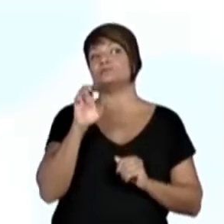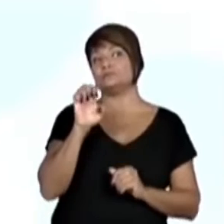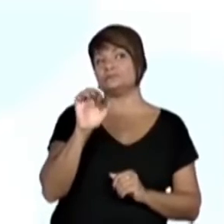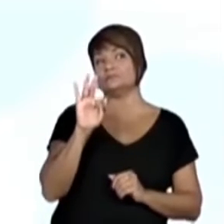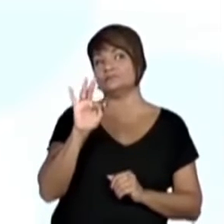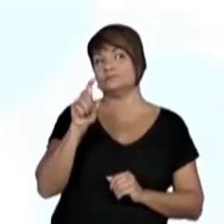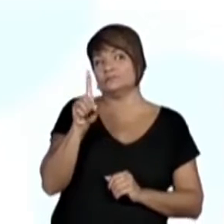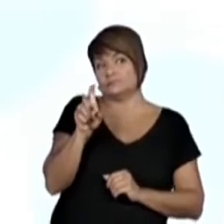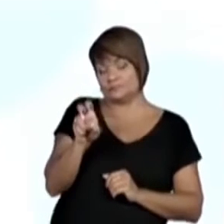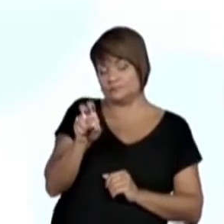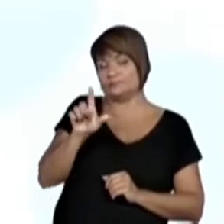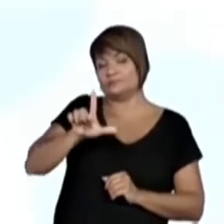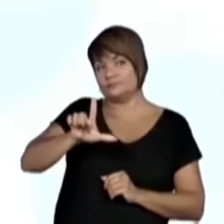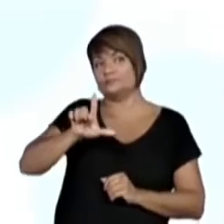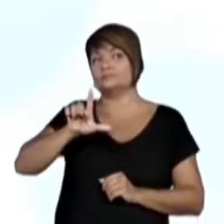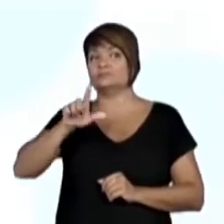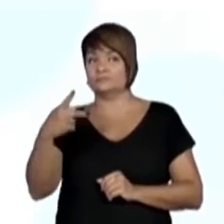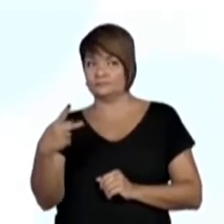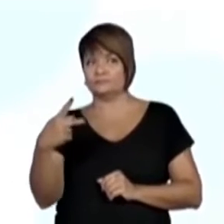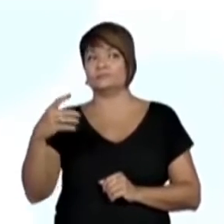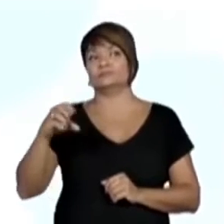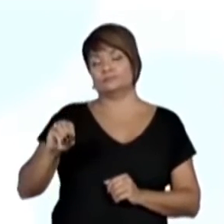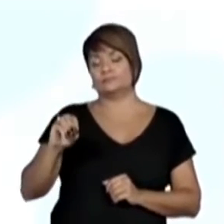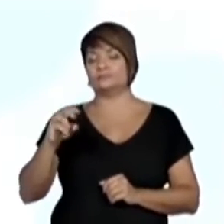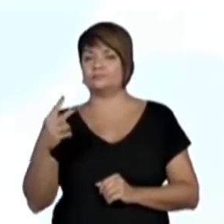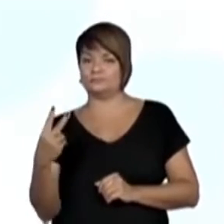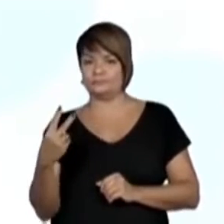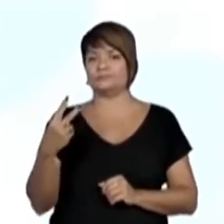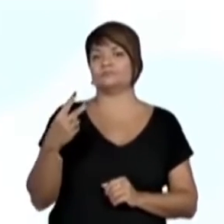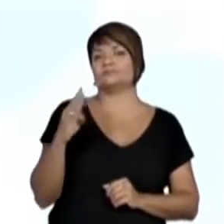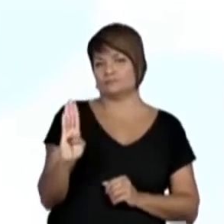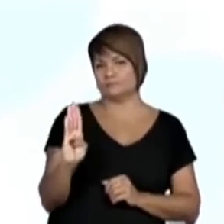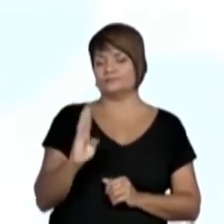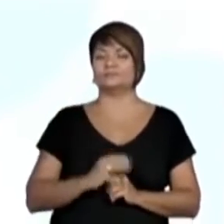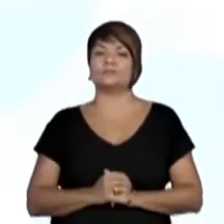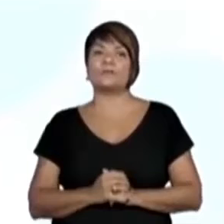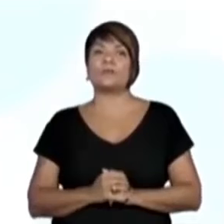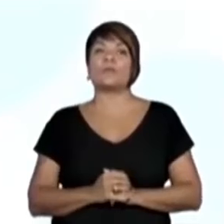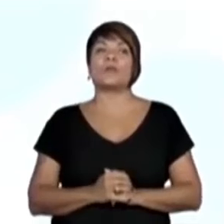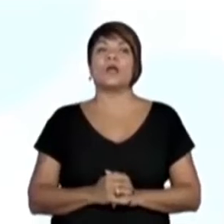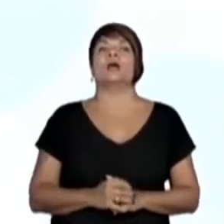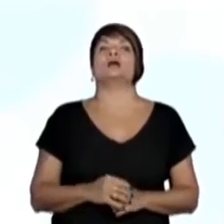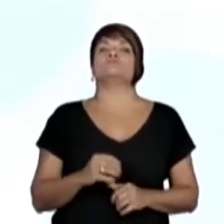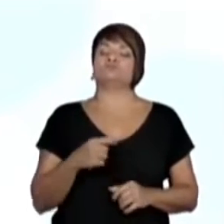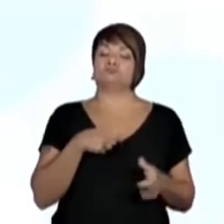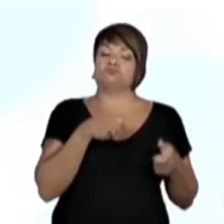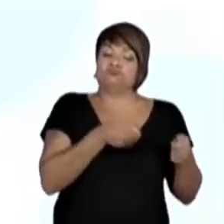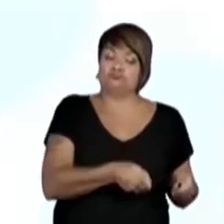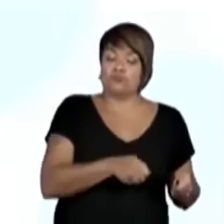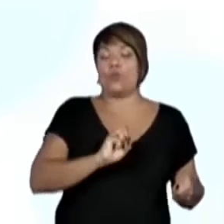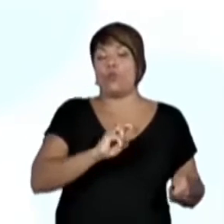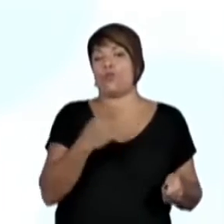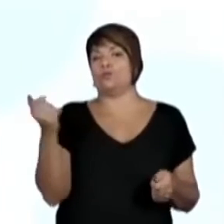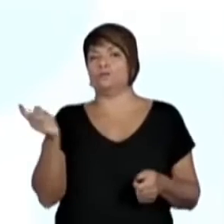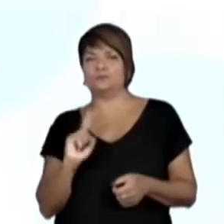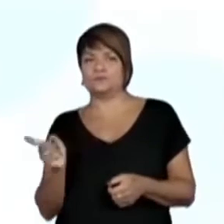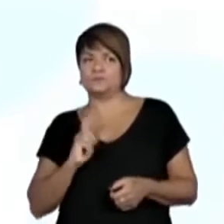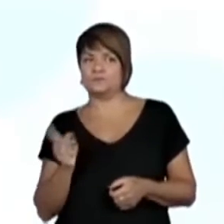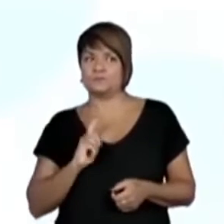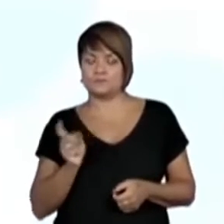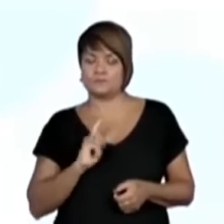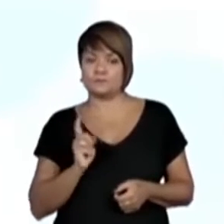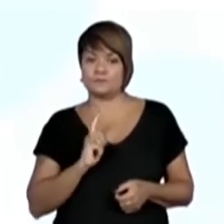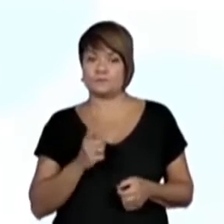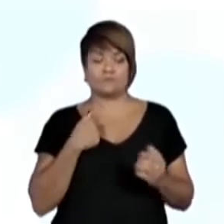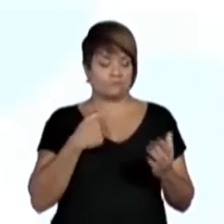EF15LP2B, confirmar ou não antecipações